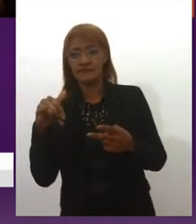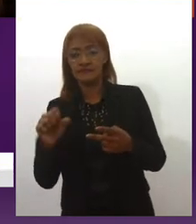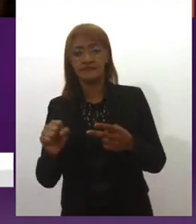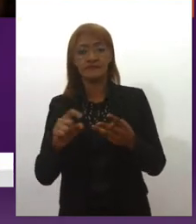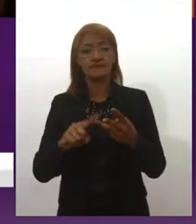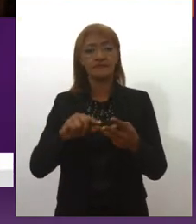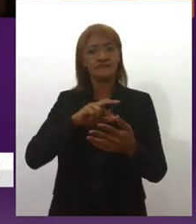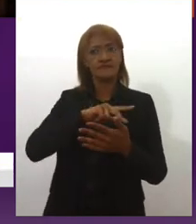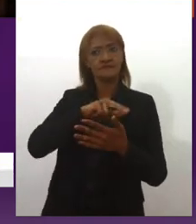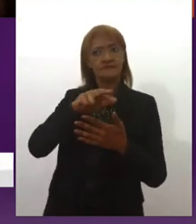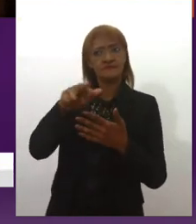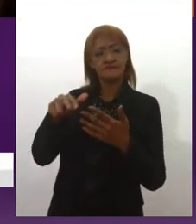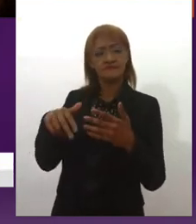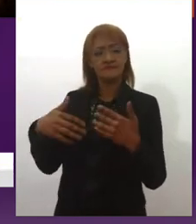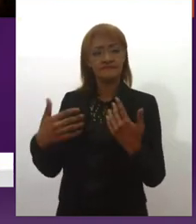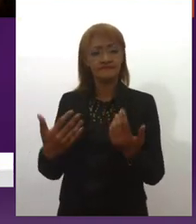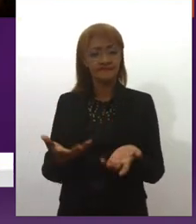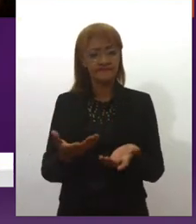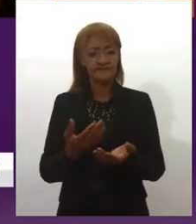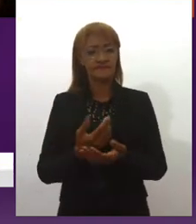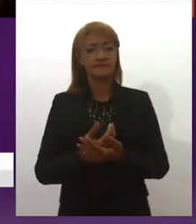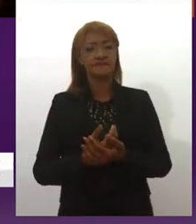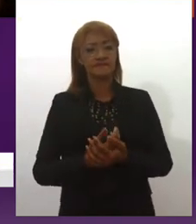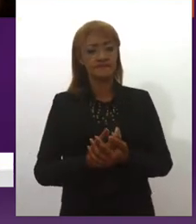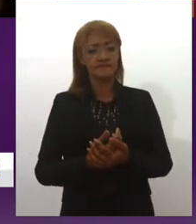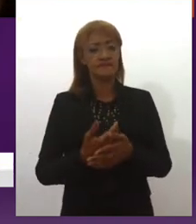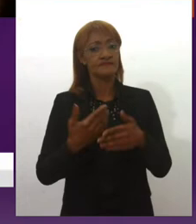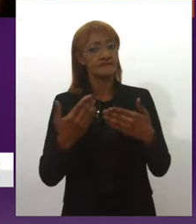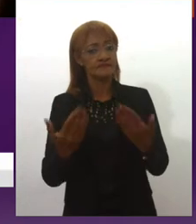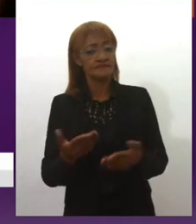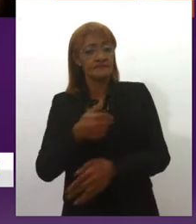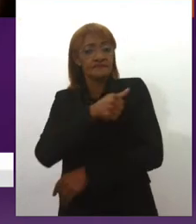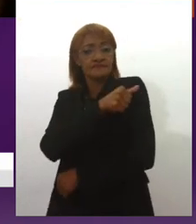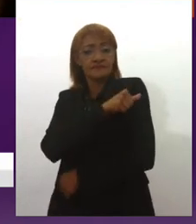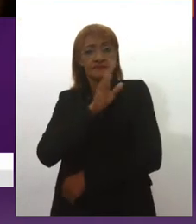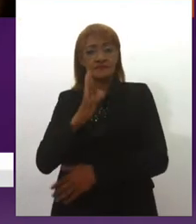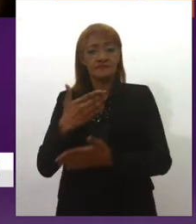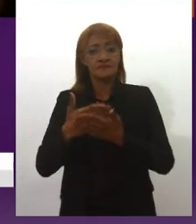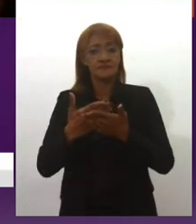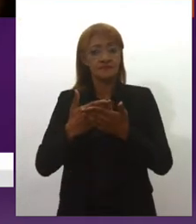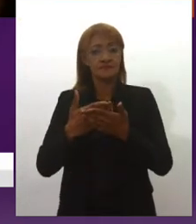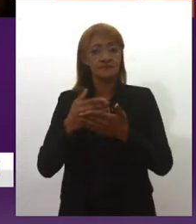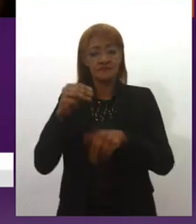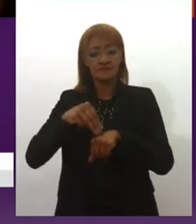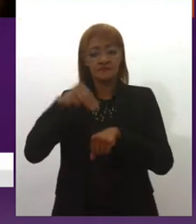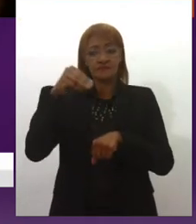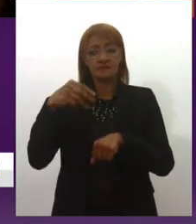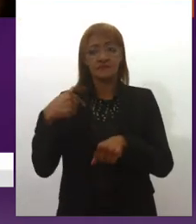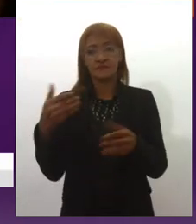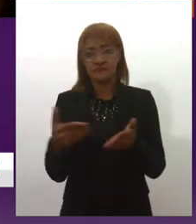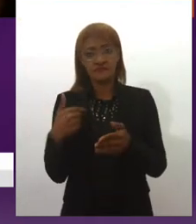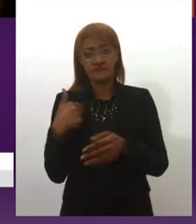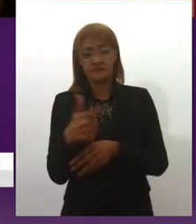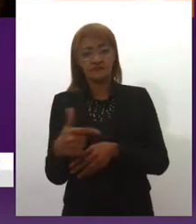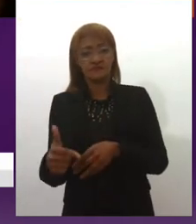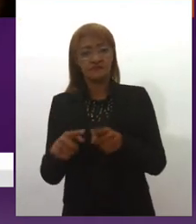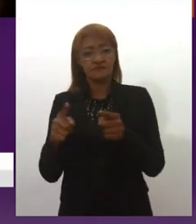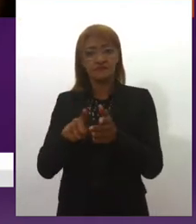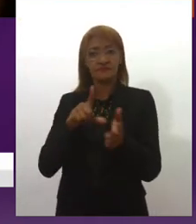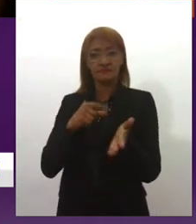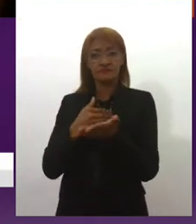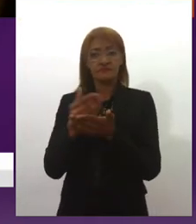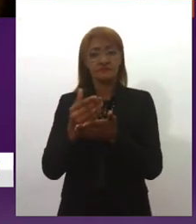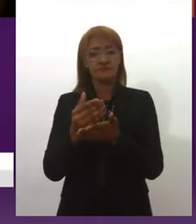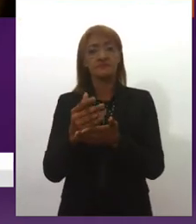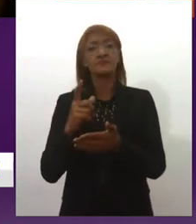institucionais, então, é isso que eu sempre falo, assim, enquanto estudante, hoje, do mestrado, hoje, eu estou sem bolsa, mas quando eu entrei, eu entrei com bolsa, né,